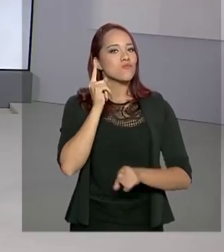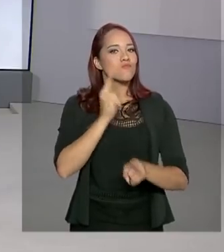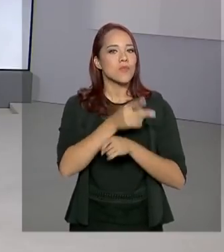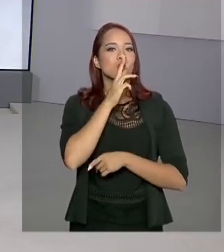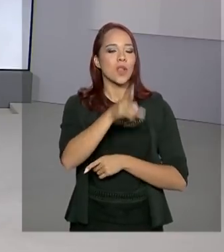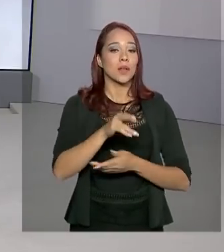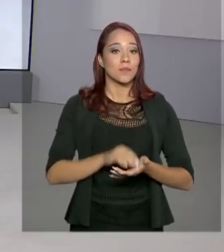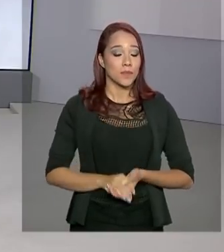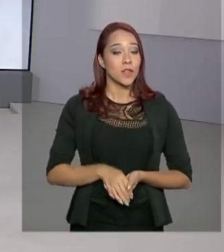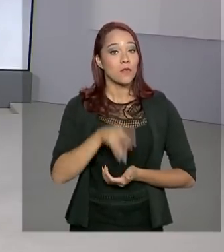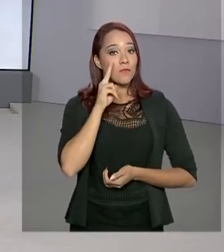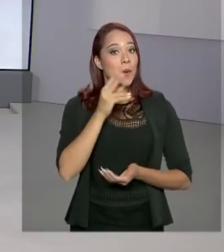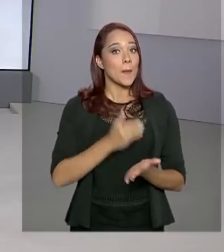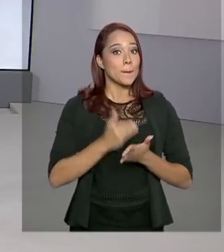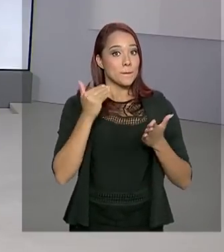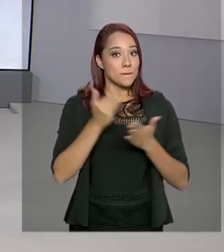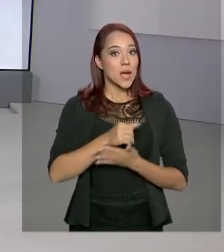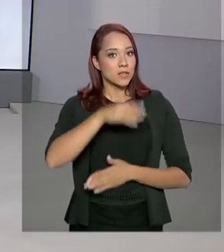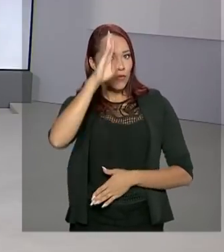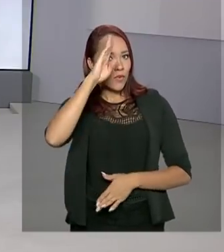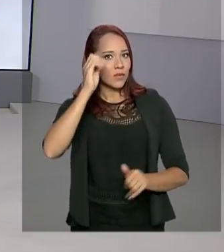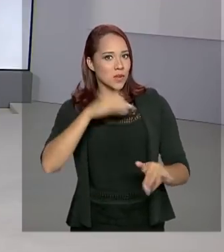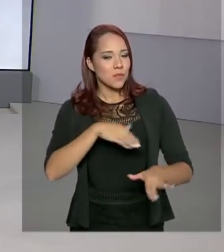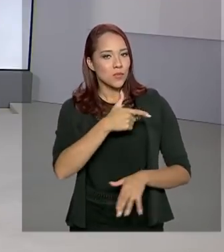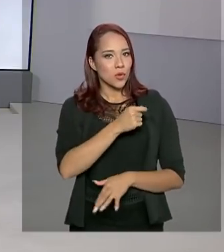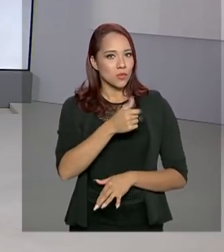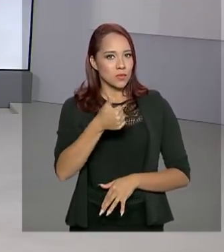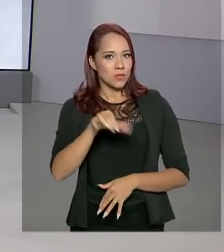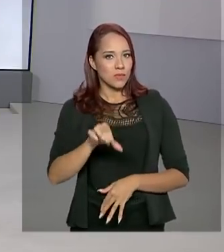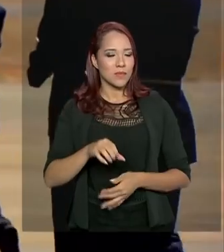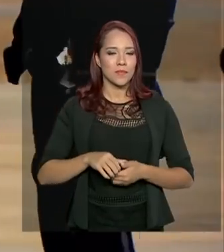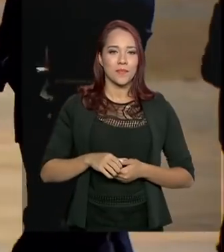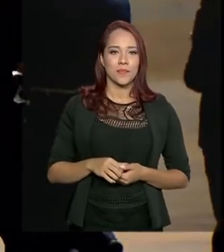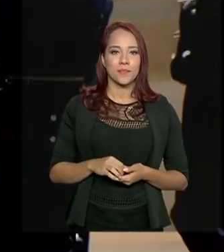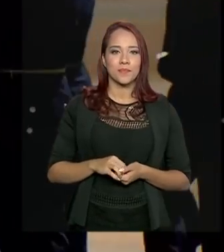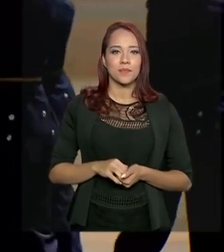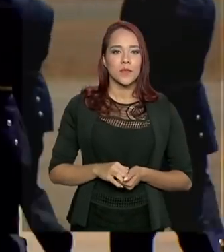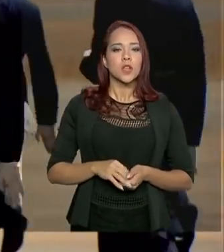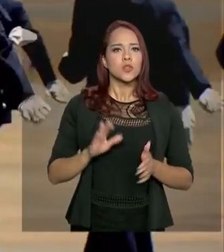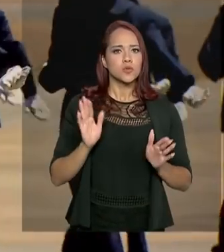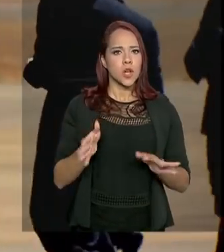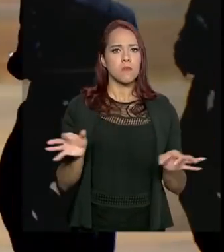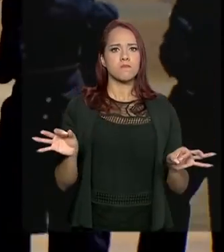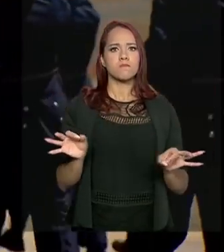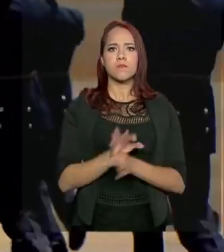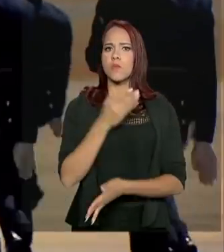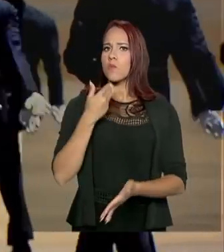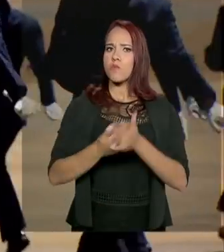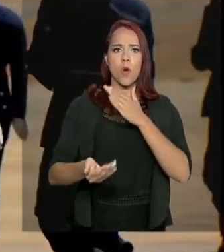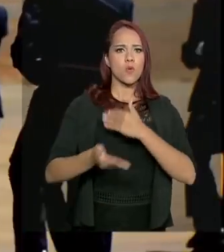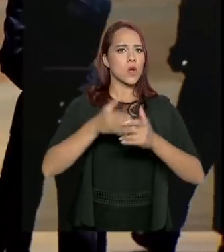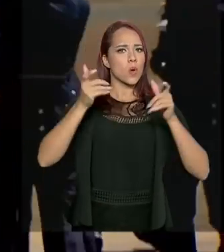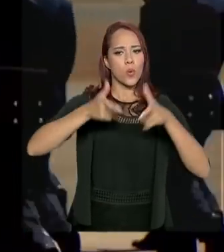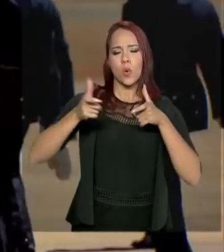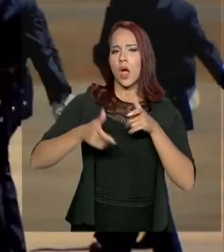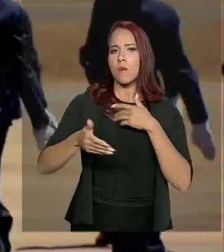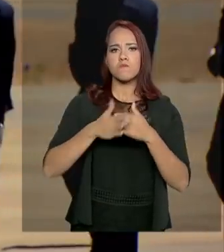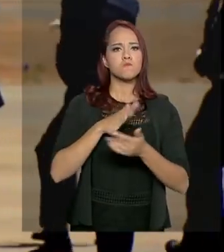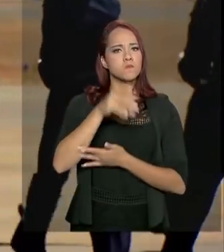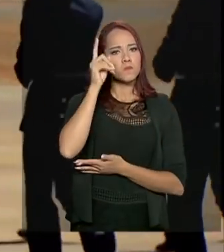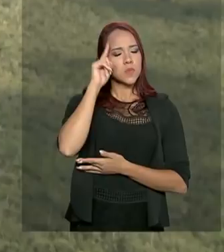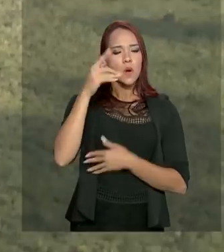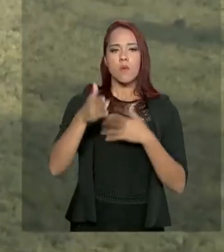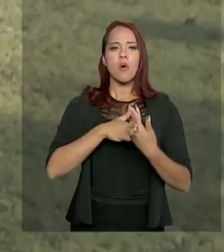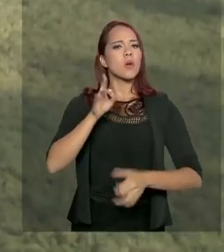agora mais iniciativas das Forças Armadas em 2019. Prontos para qualquer missão, em qualquer dia e a